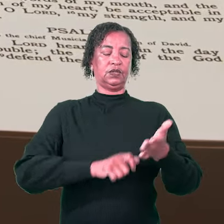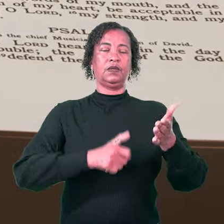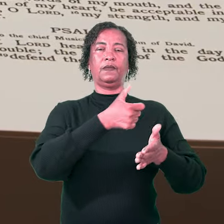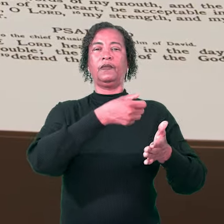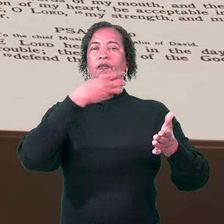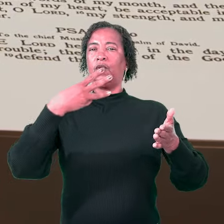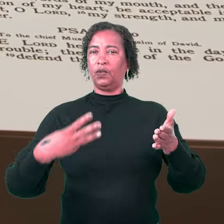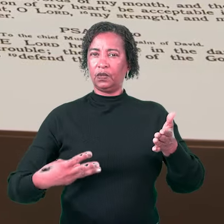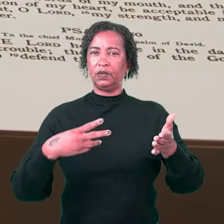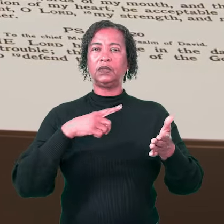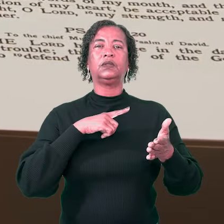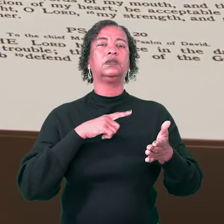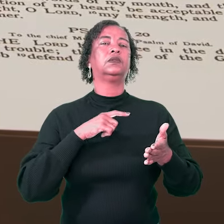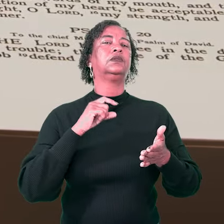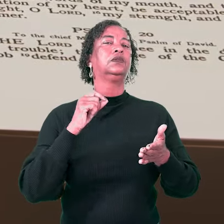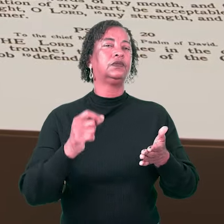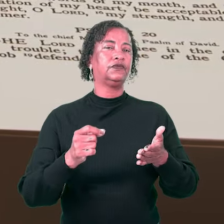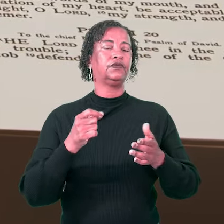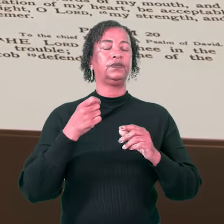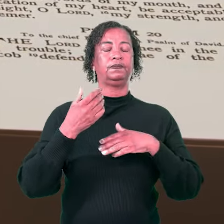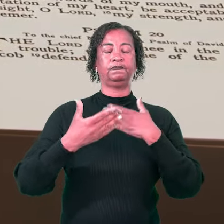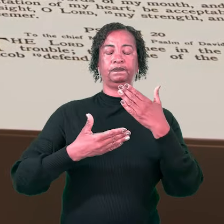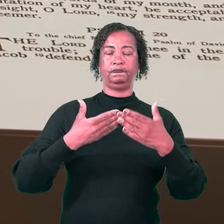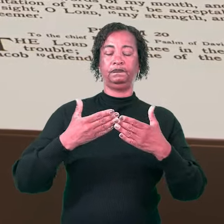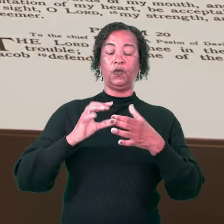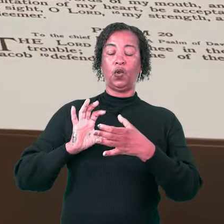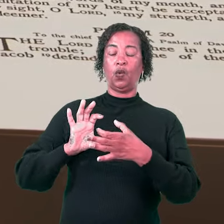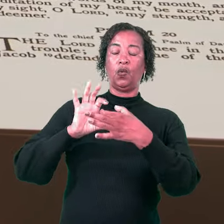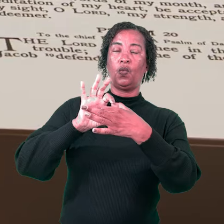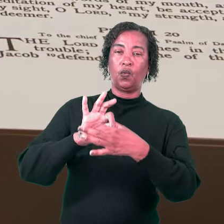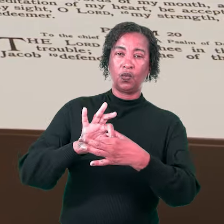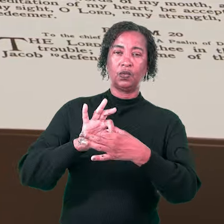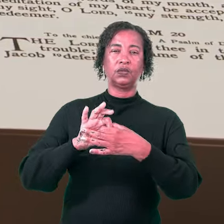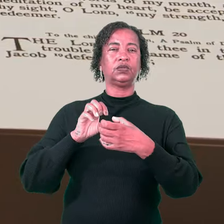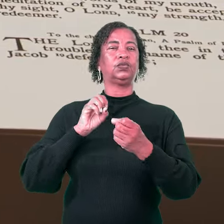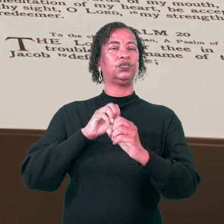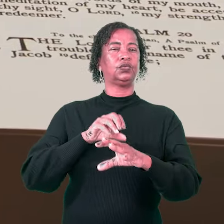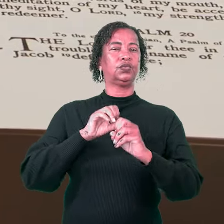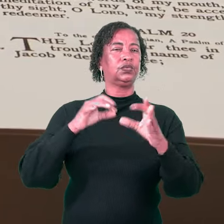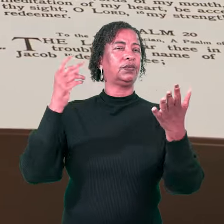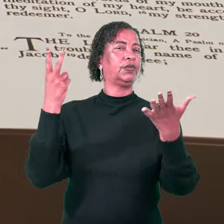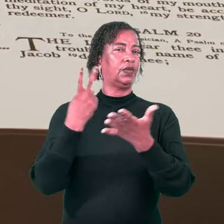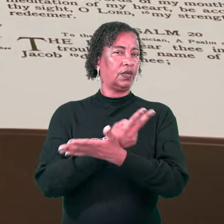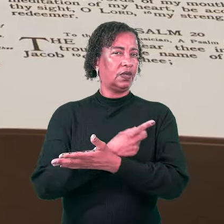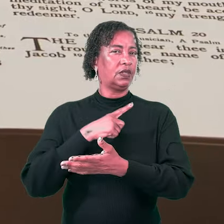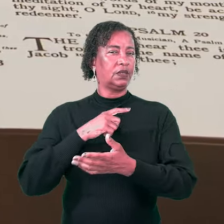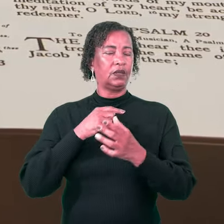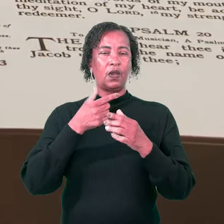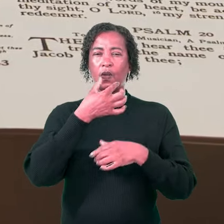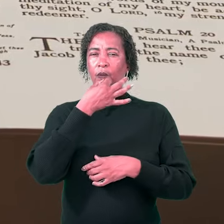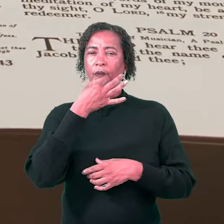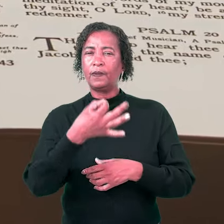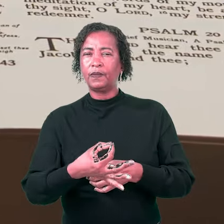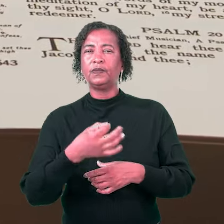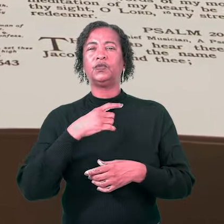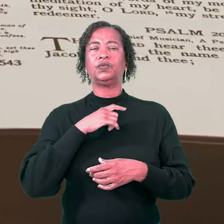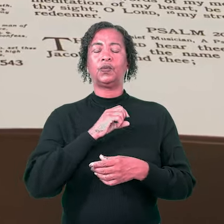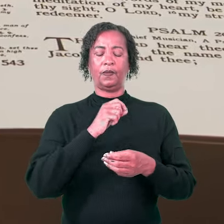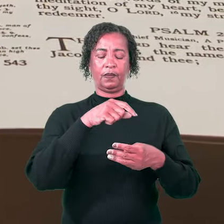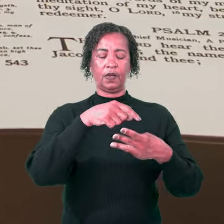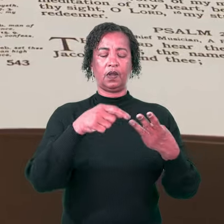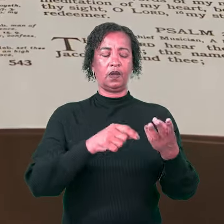personalizado. O contexto no qual esse ensinamento foi dado sugere um ponto de vista para esses três